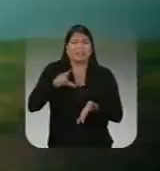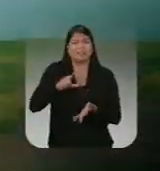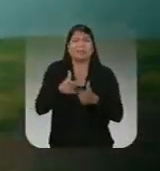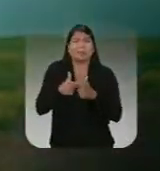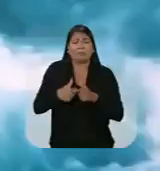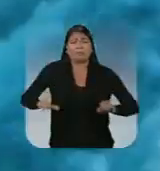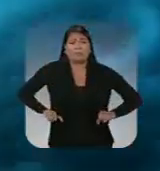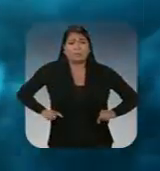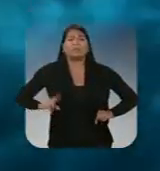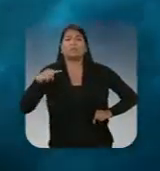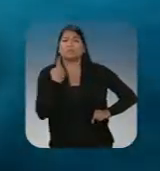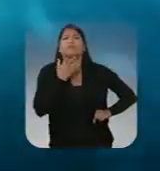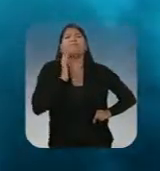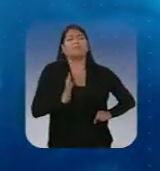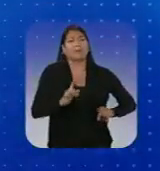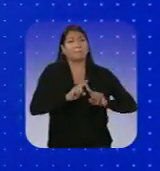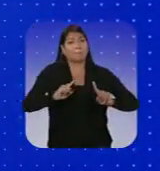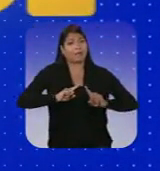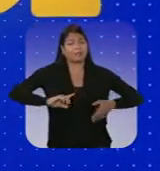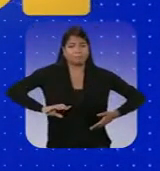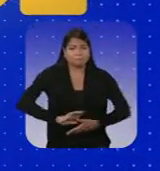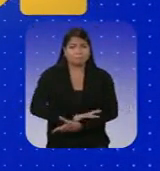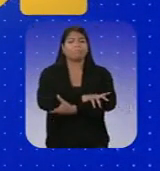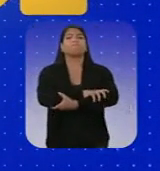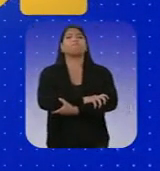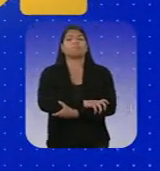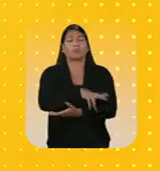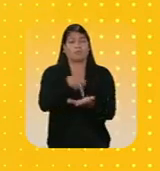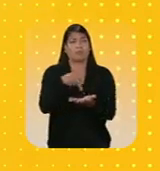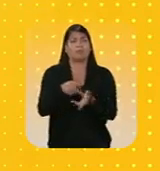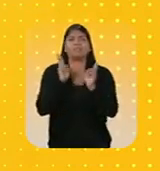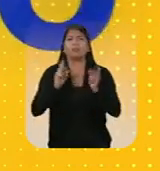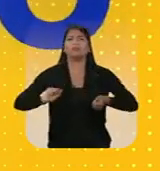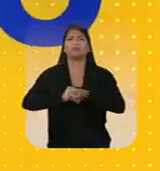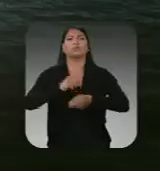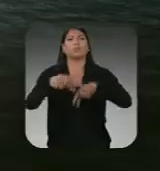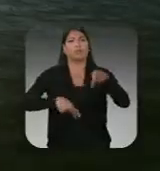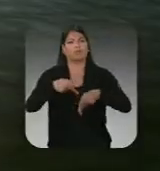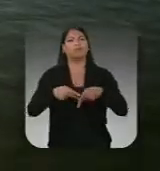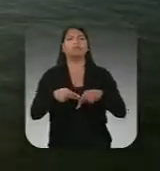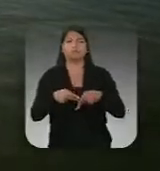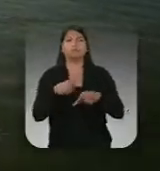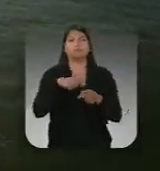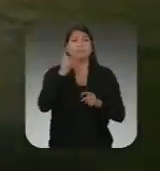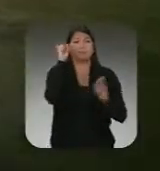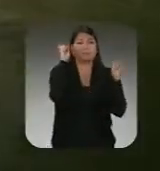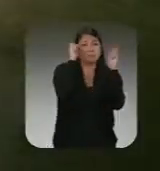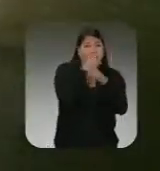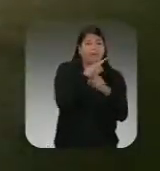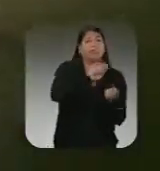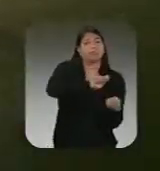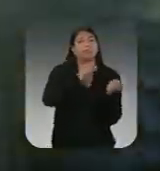tempestade que já vimos. Mas de mãos dadas com a verdade, sempre ao lado do povo. Transformamos